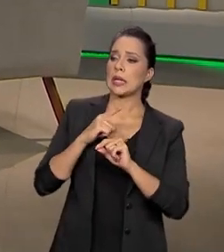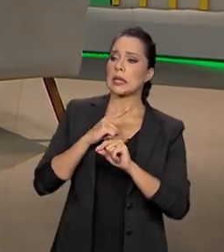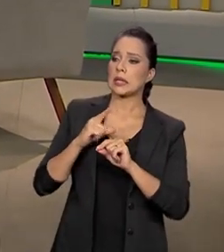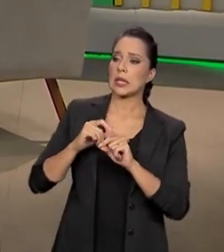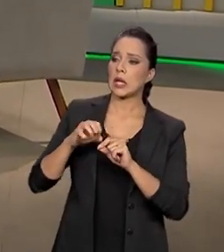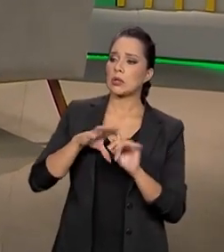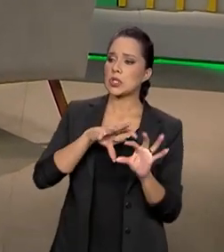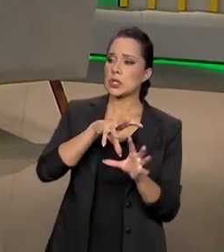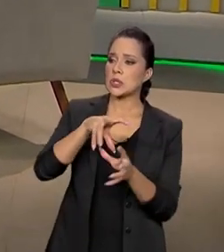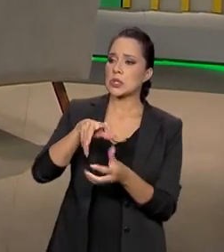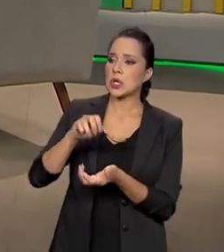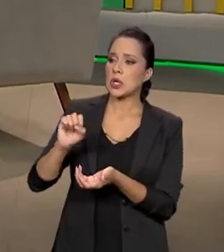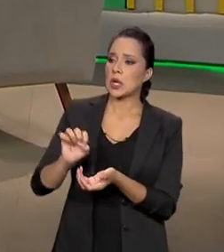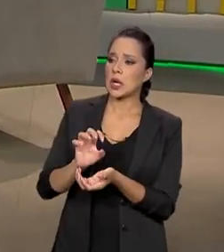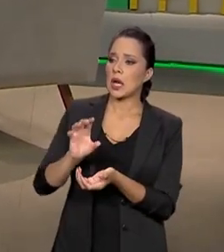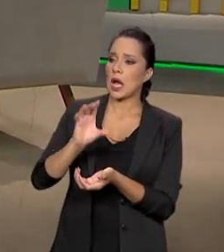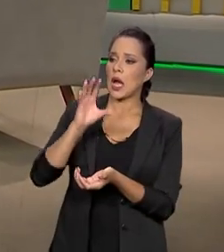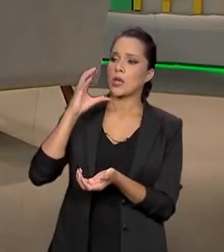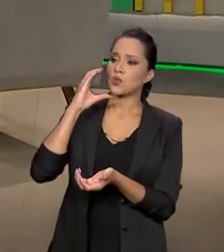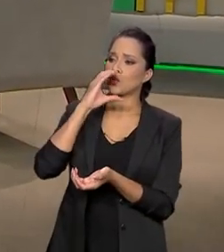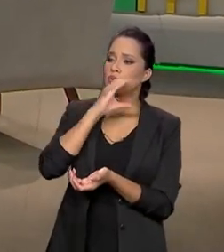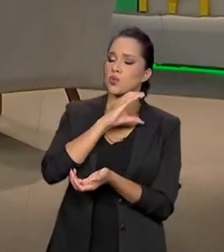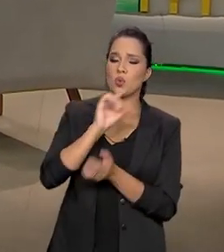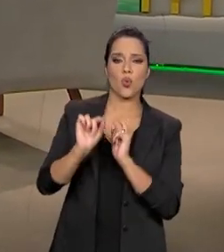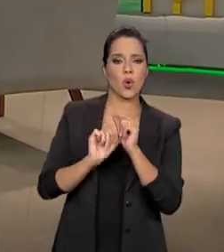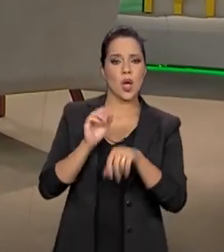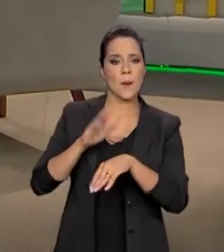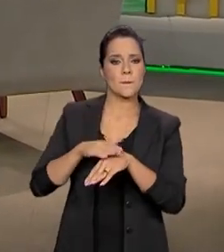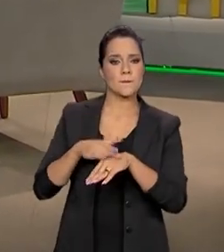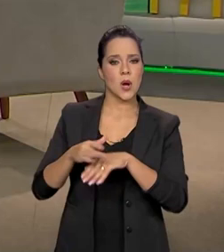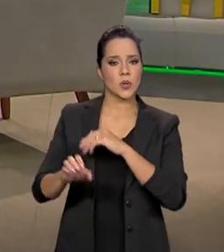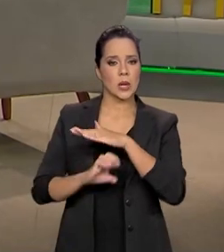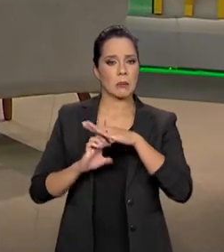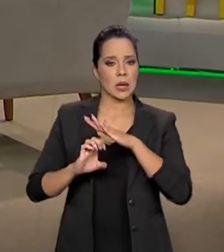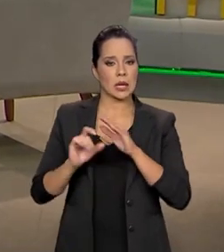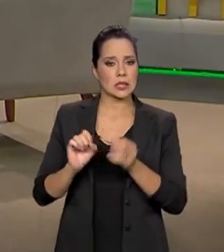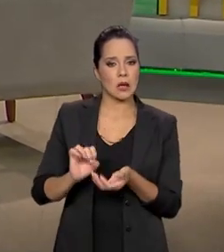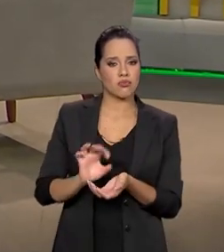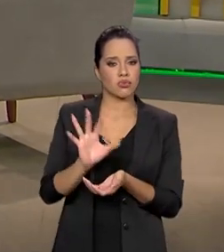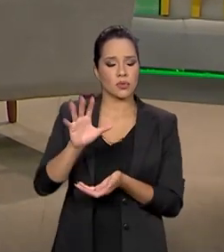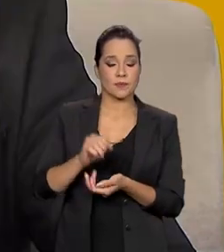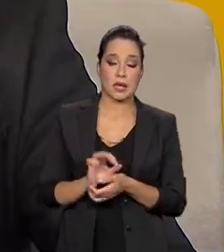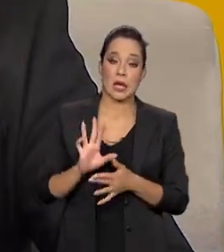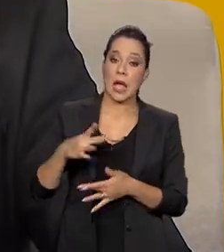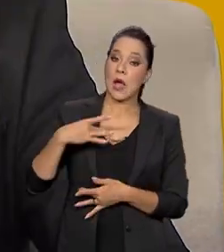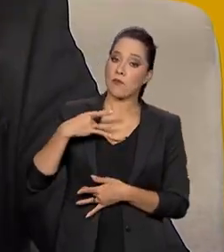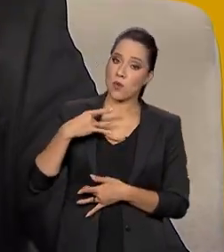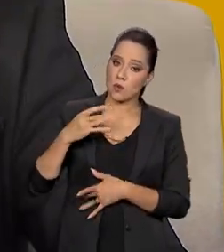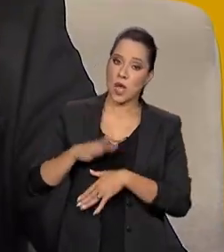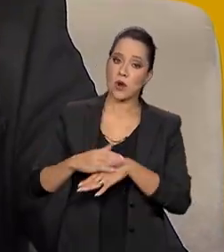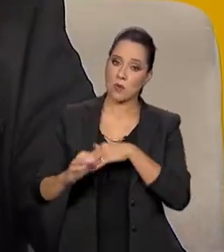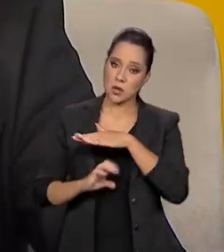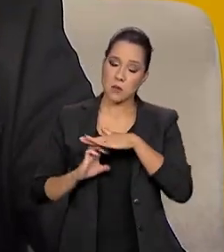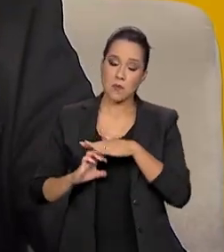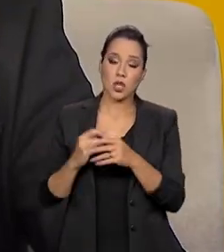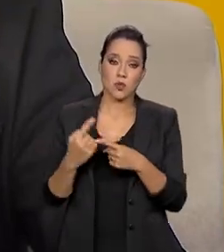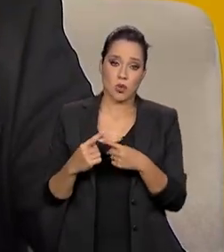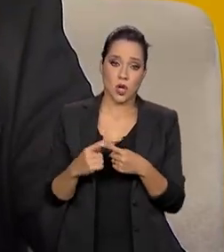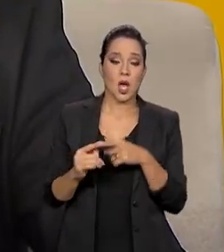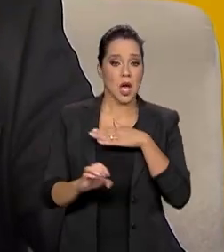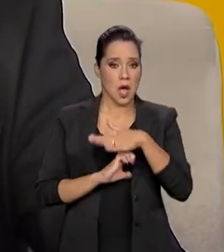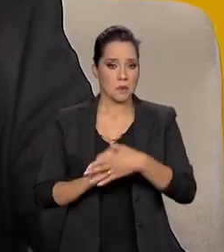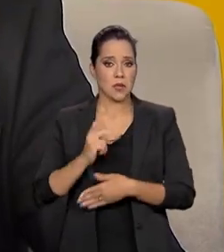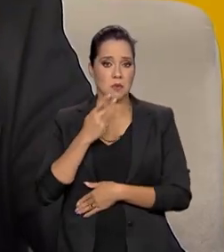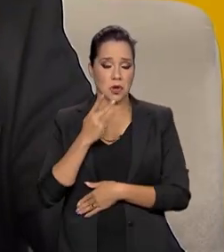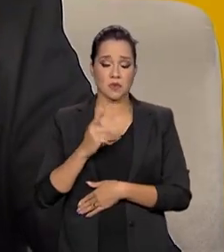gases de efeito estufa. Por que isso é importante? Isso é de forma voluntária para as empresas, porque ela pode dizer quanto